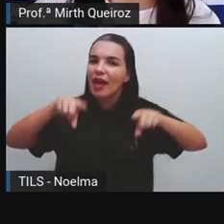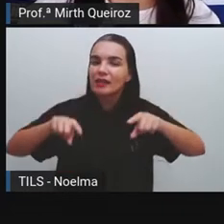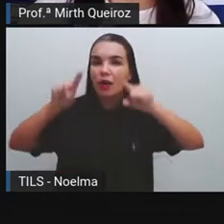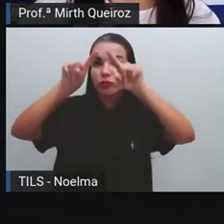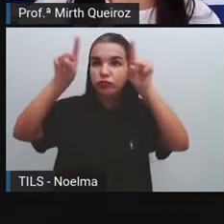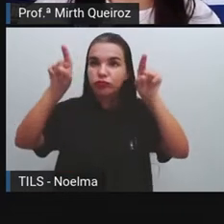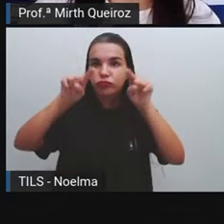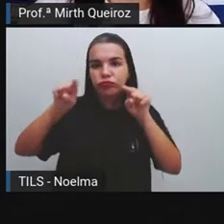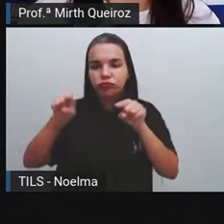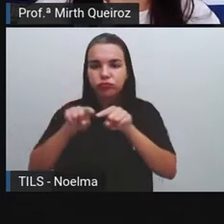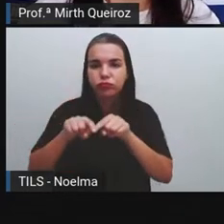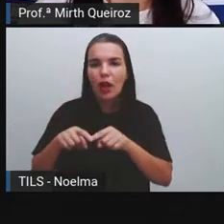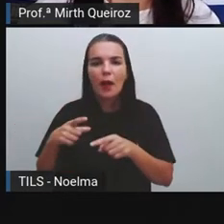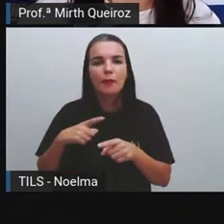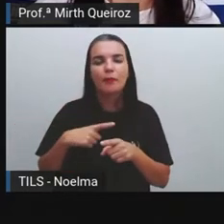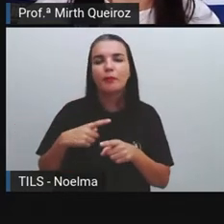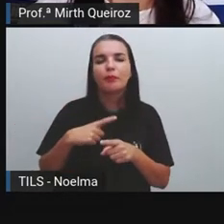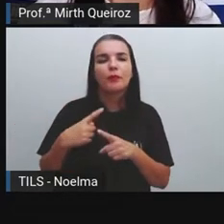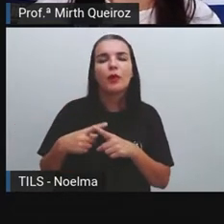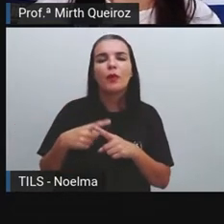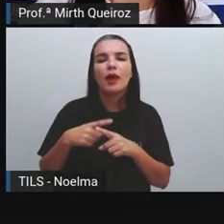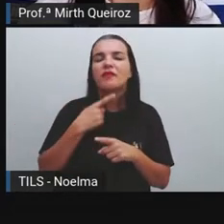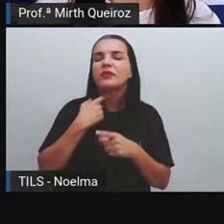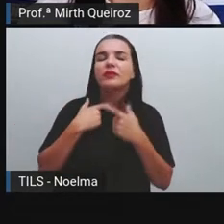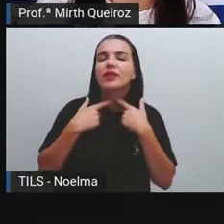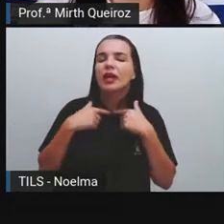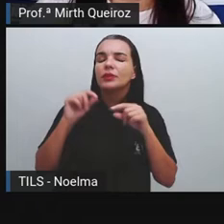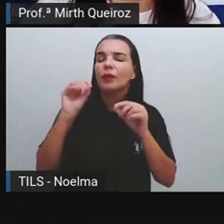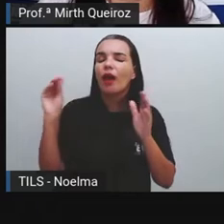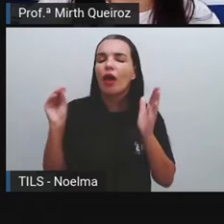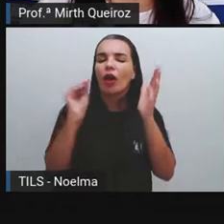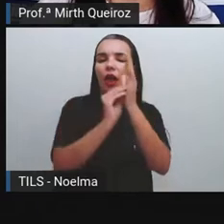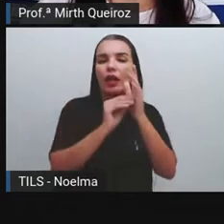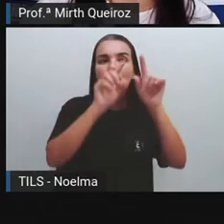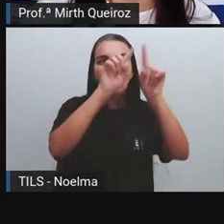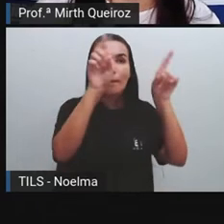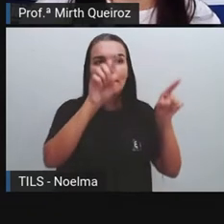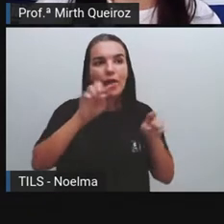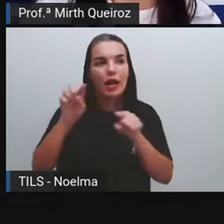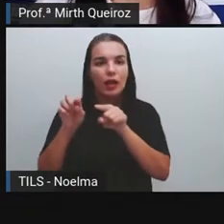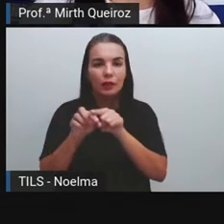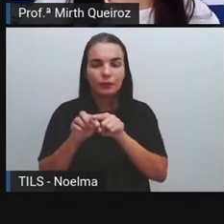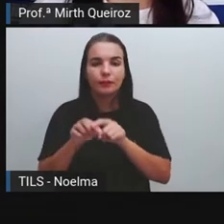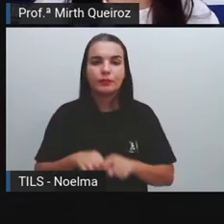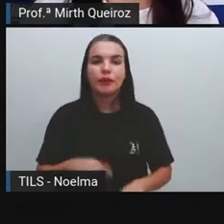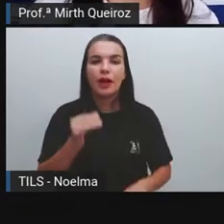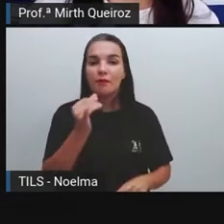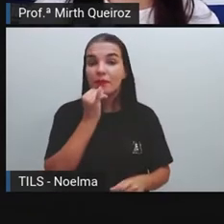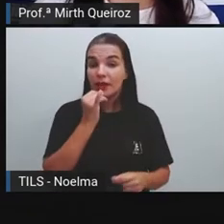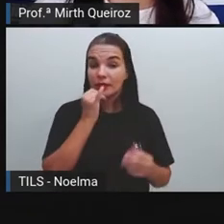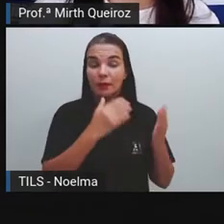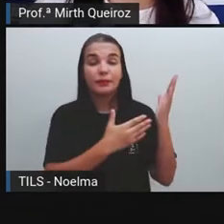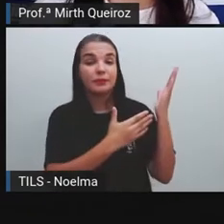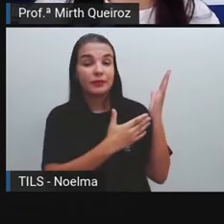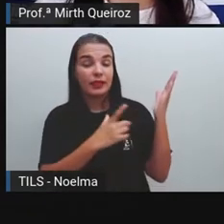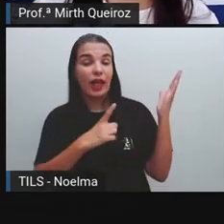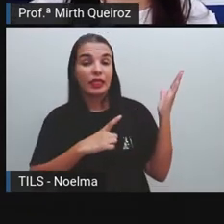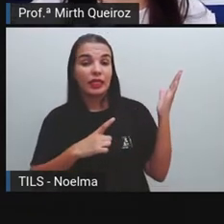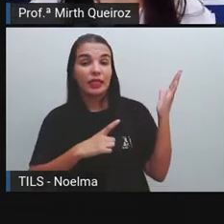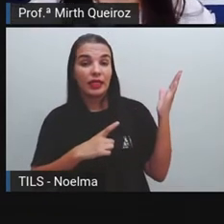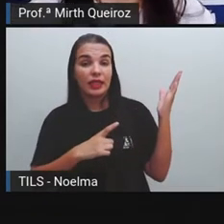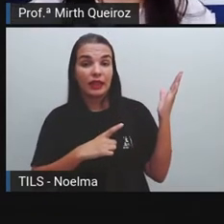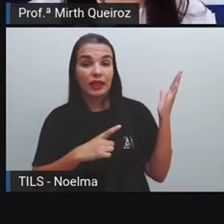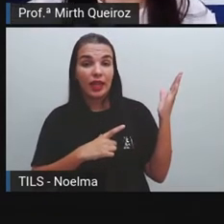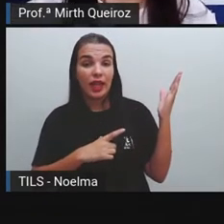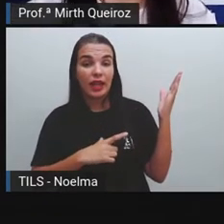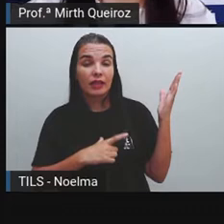De acordo com a intenção com que foi escrito ali. Por exemplo, nós temos os balões com